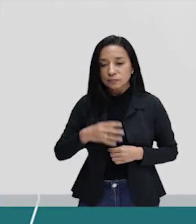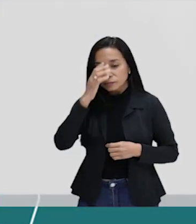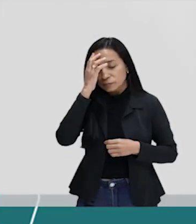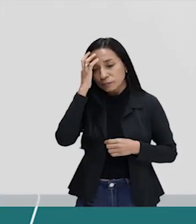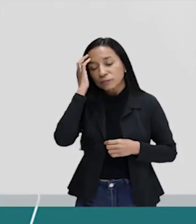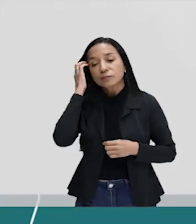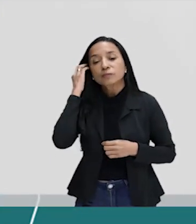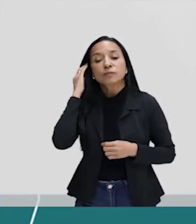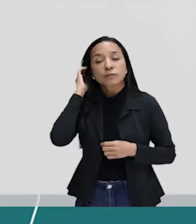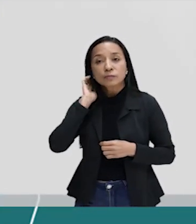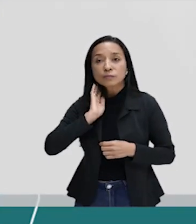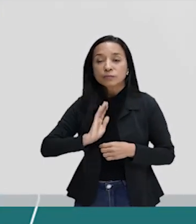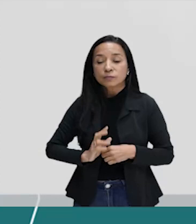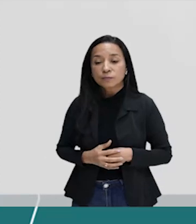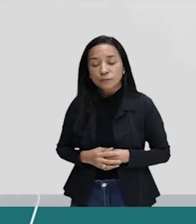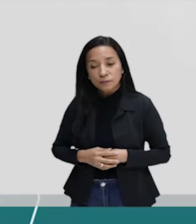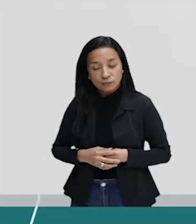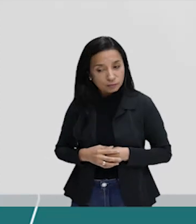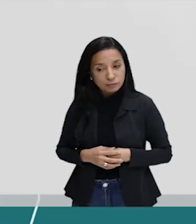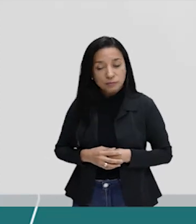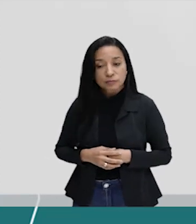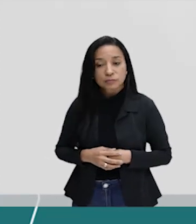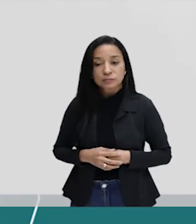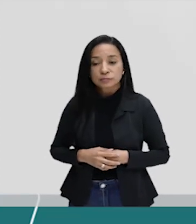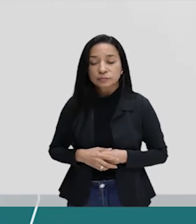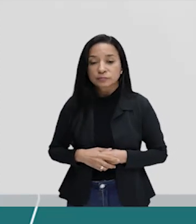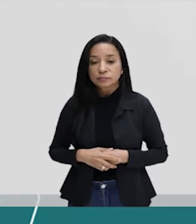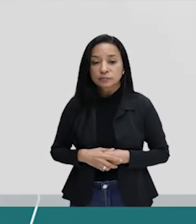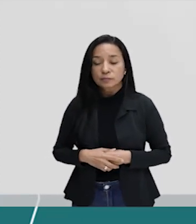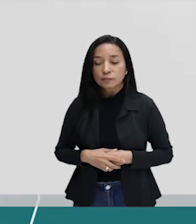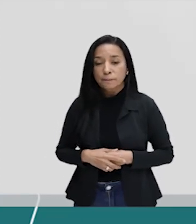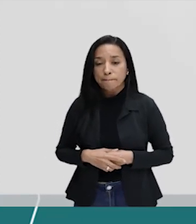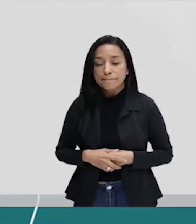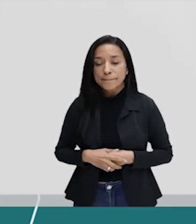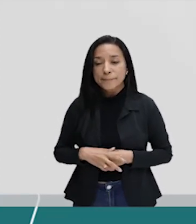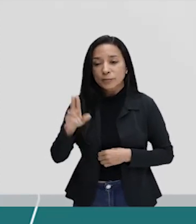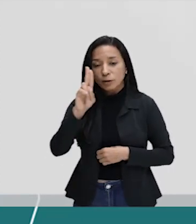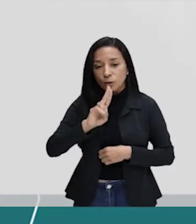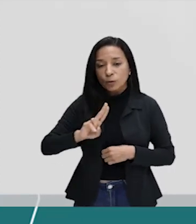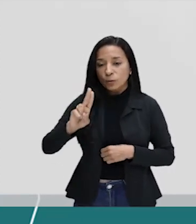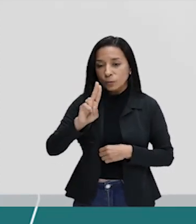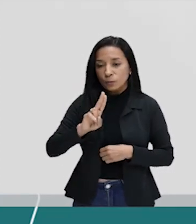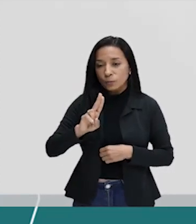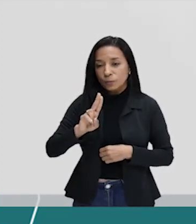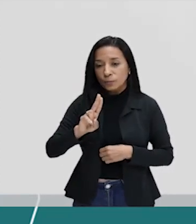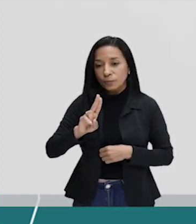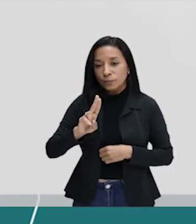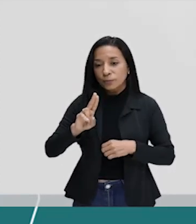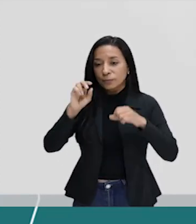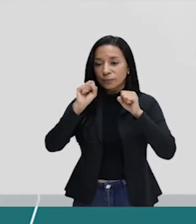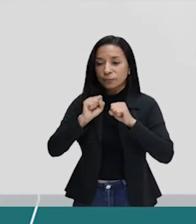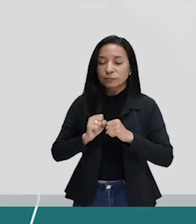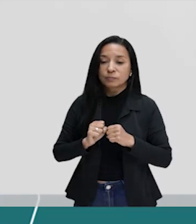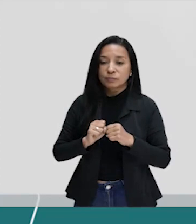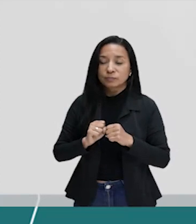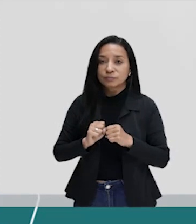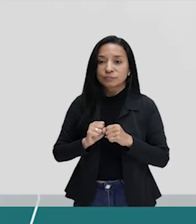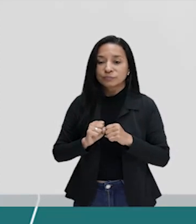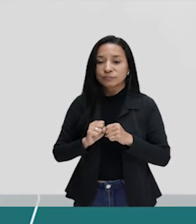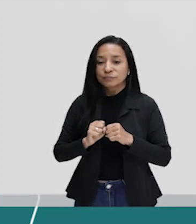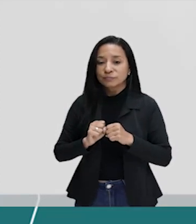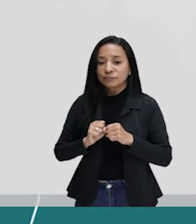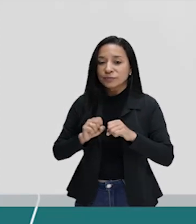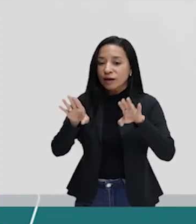Ele é, defende o ponto de vista, já falei, é usada, ah tá, claro, é